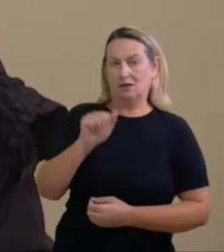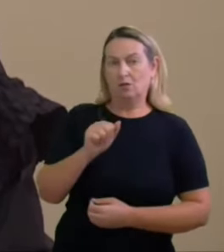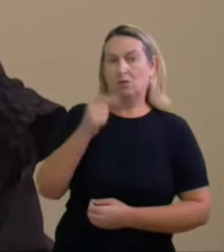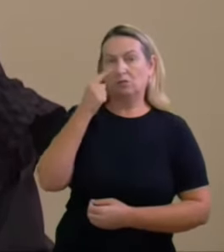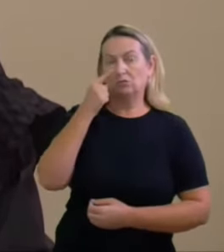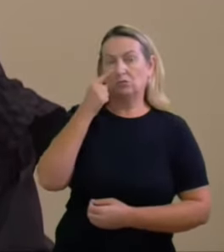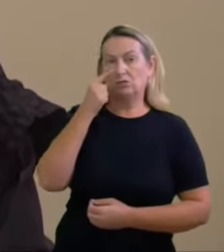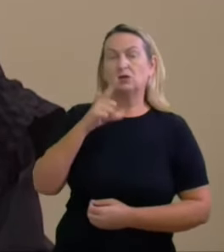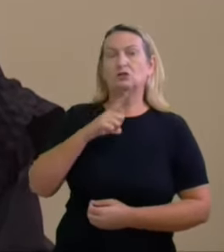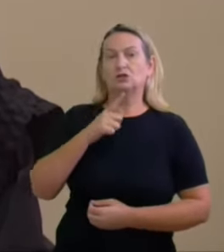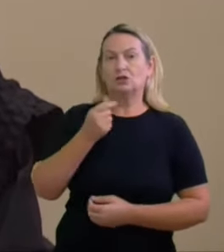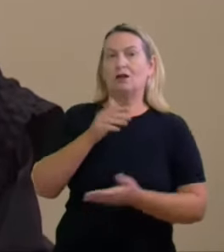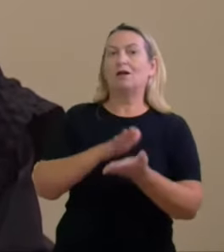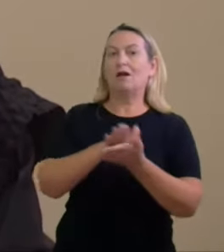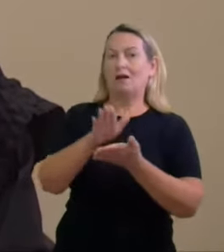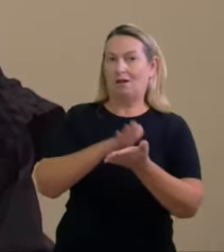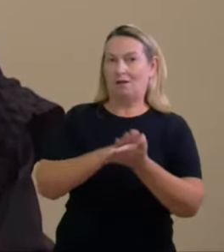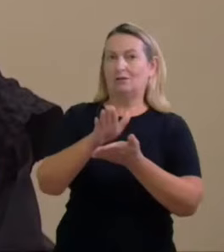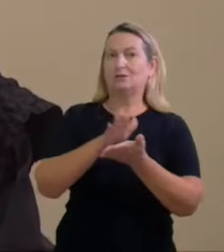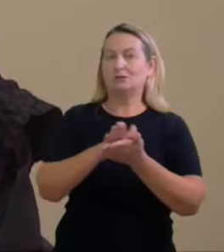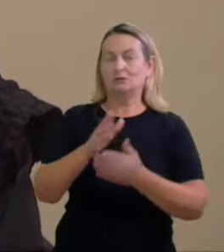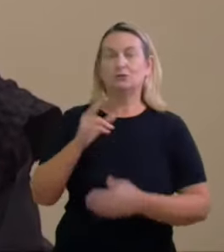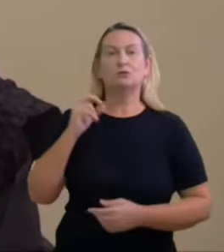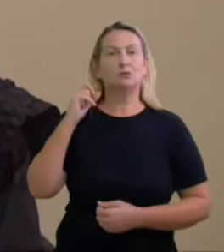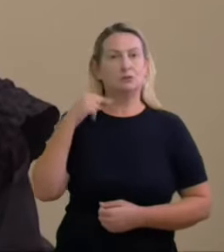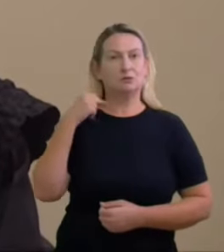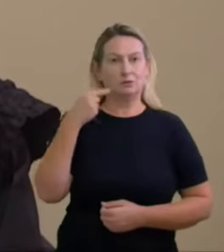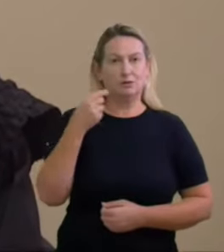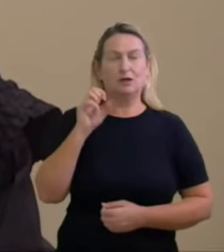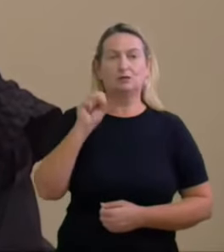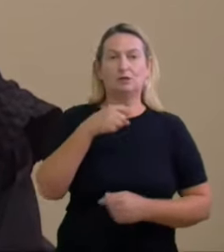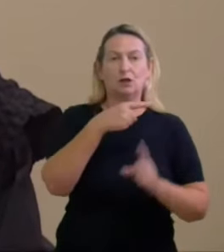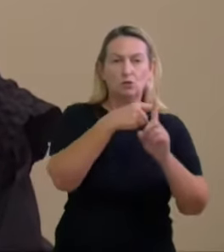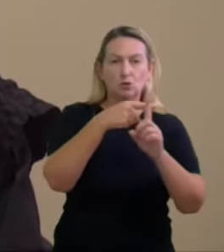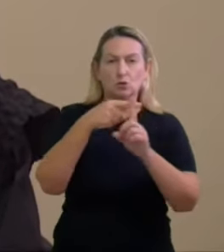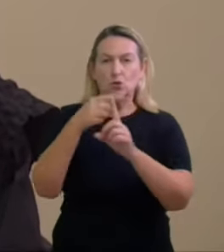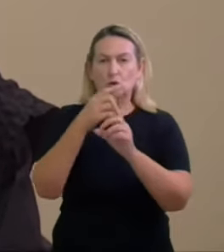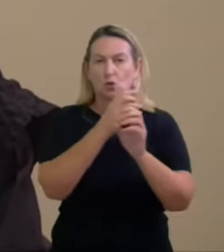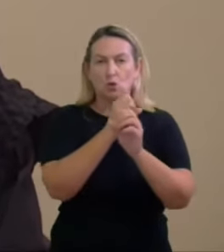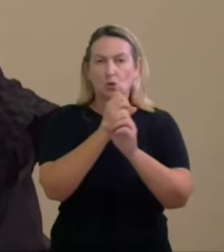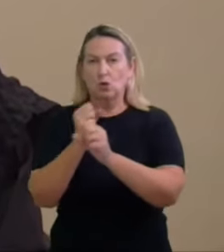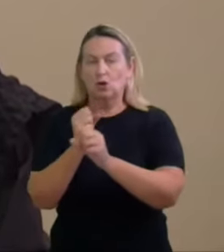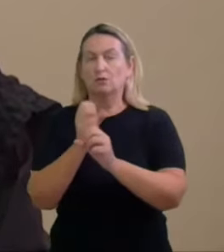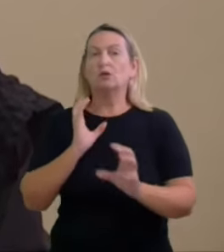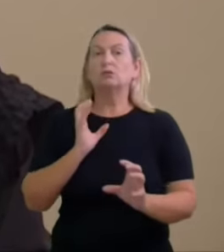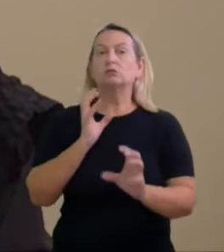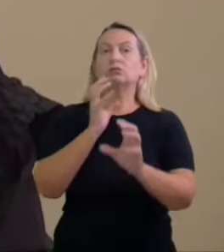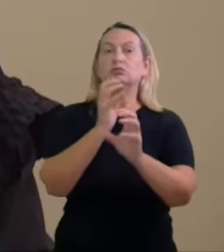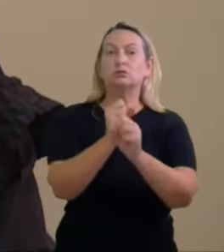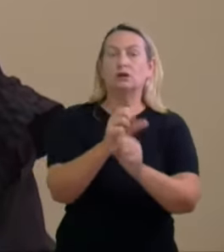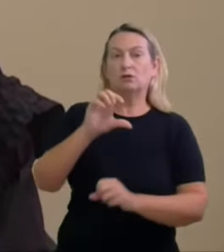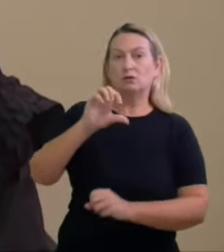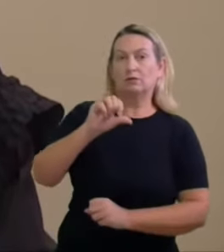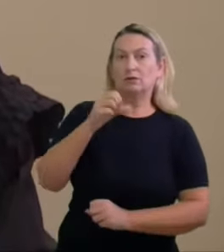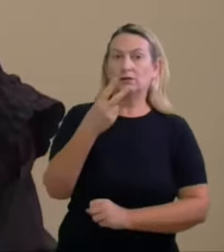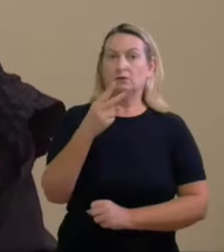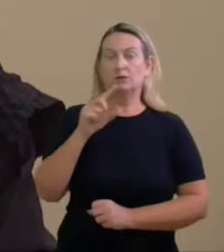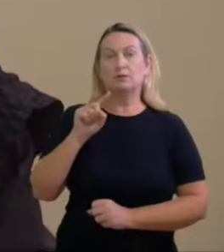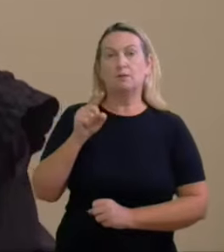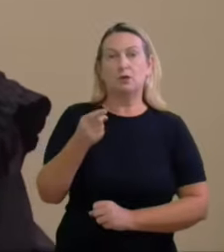advogados naqueles autos a soma totalizava 92 mil reais